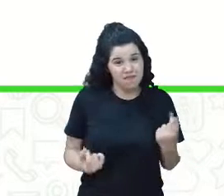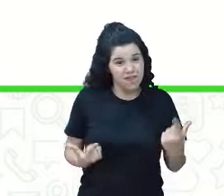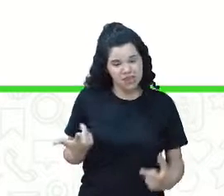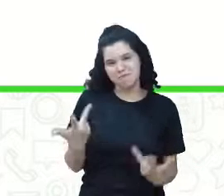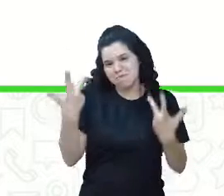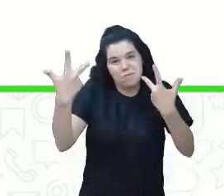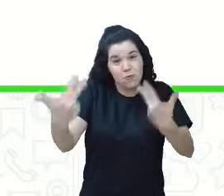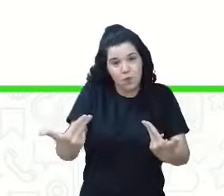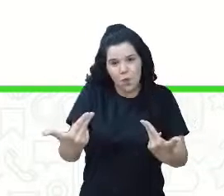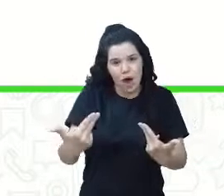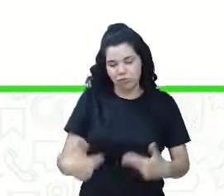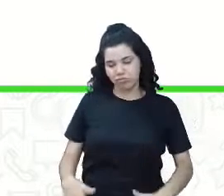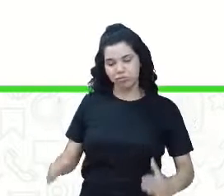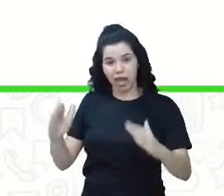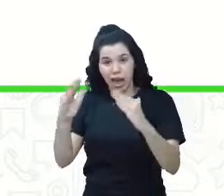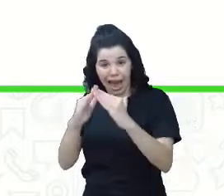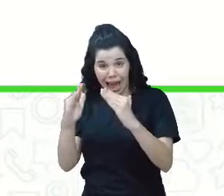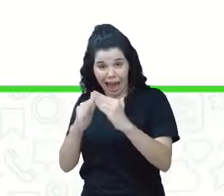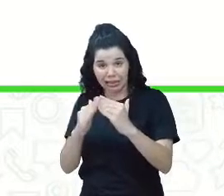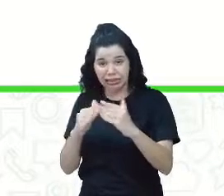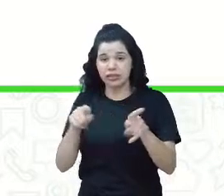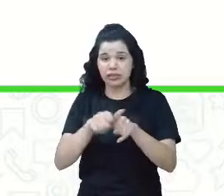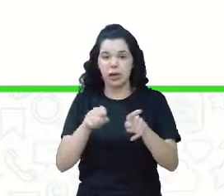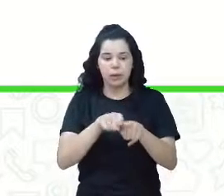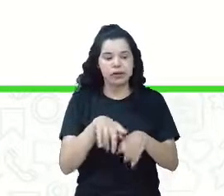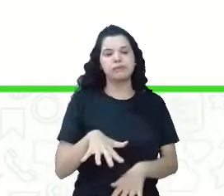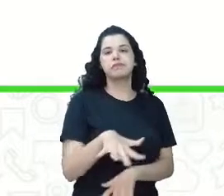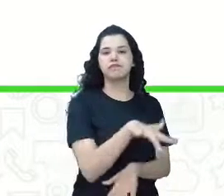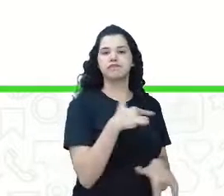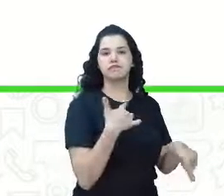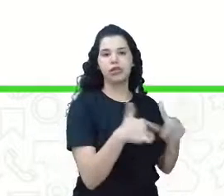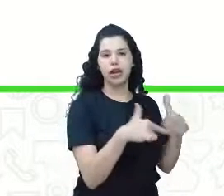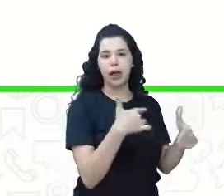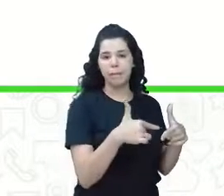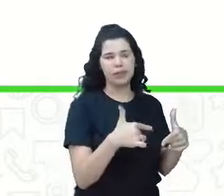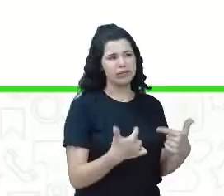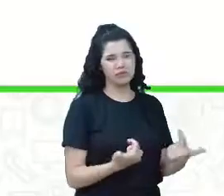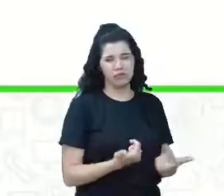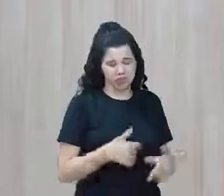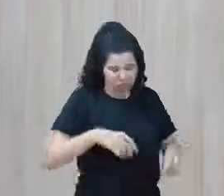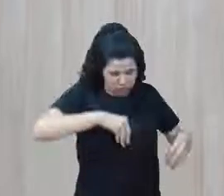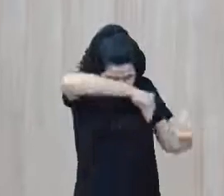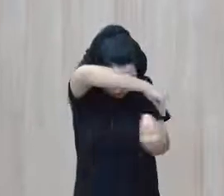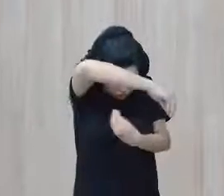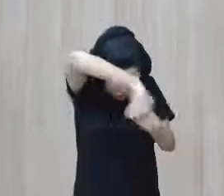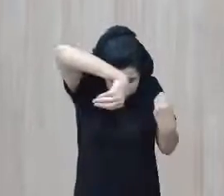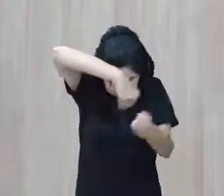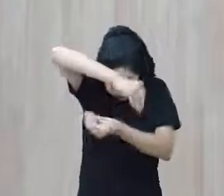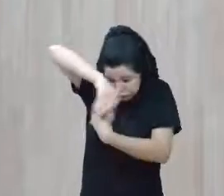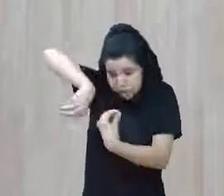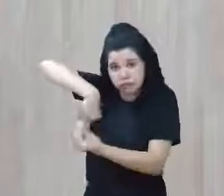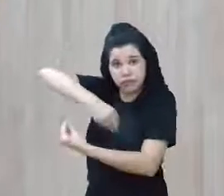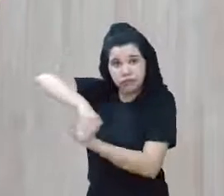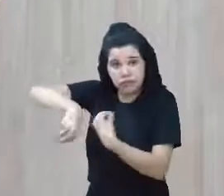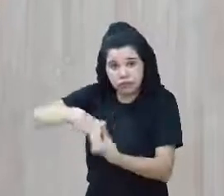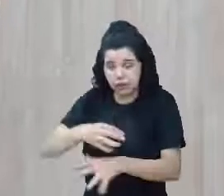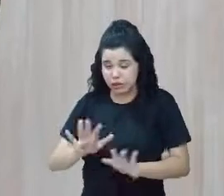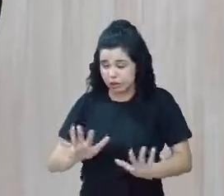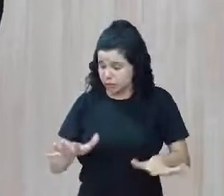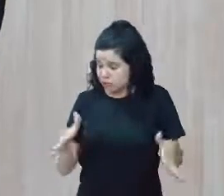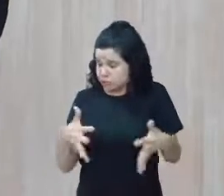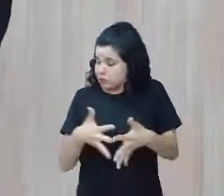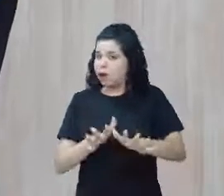assim, na nossa casa ou até mesmo no nosso trabalho, todas as coisas fora do lugar. Mas